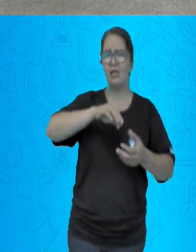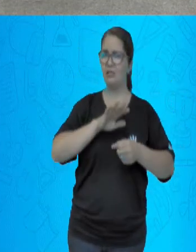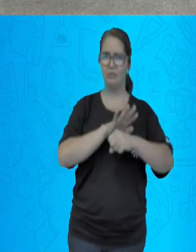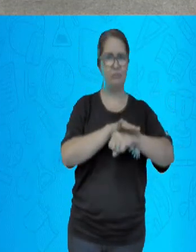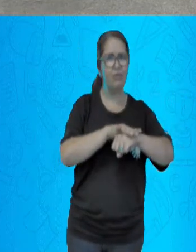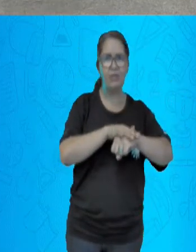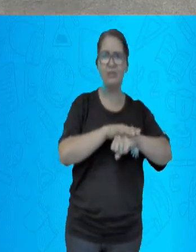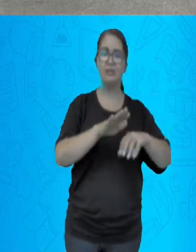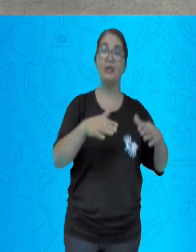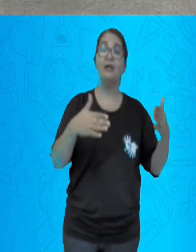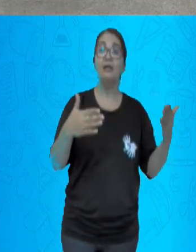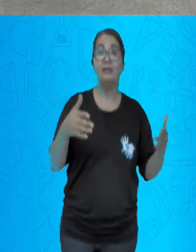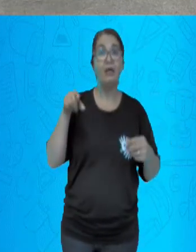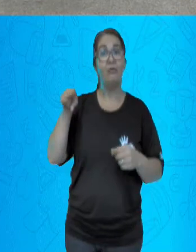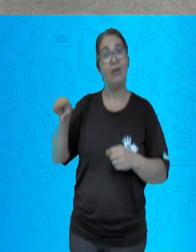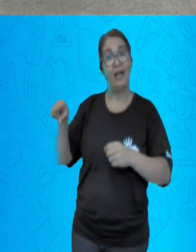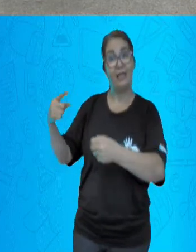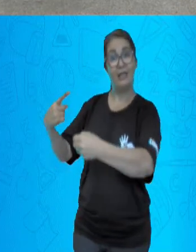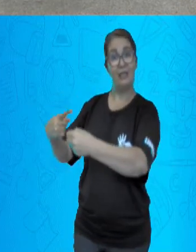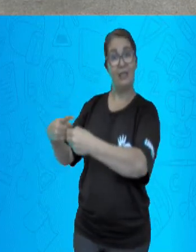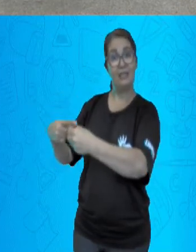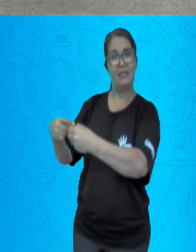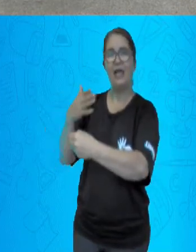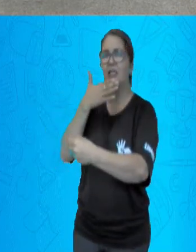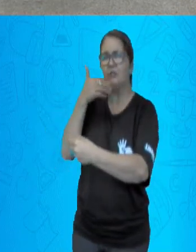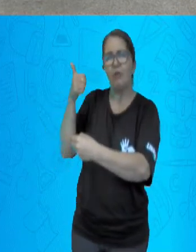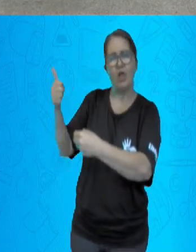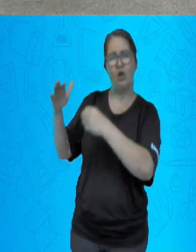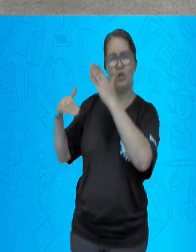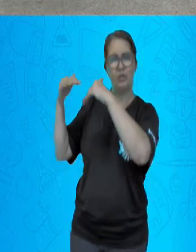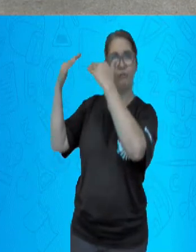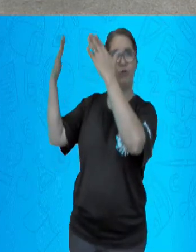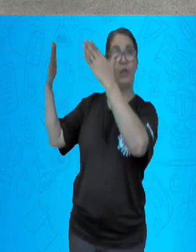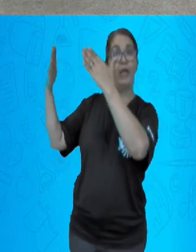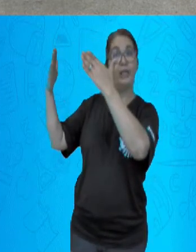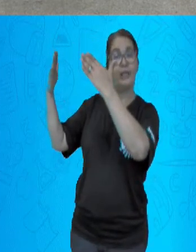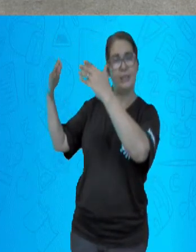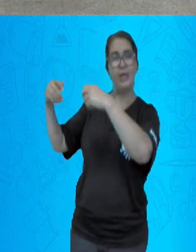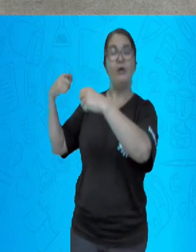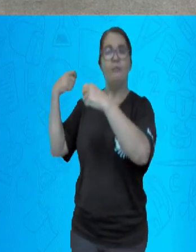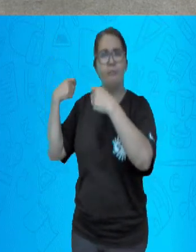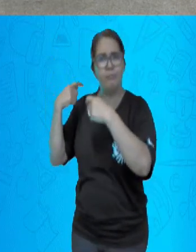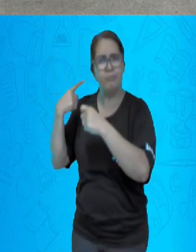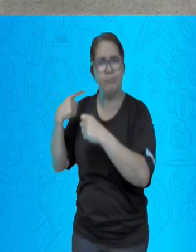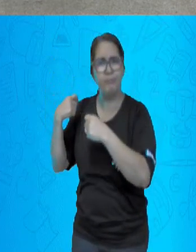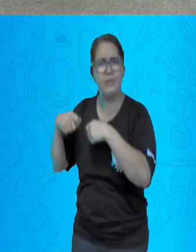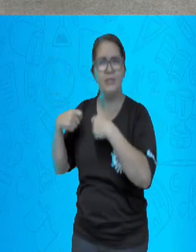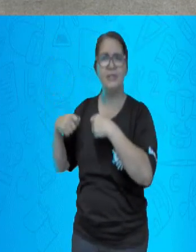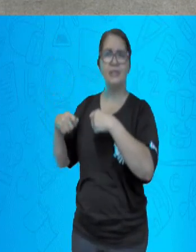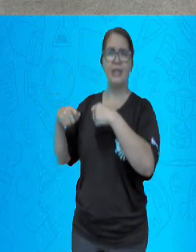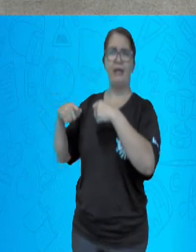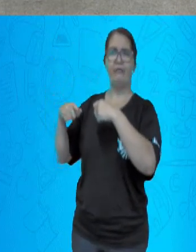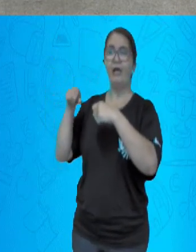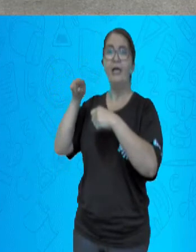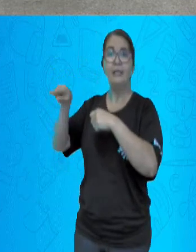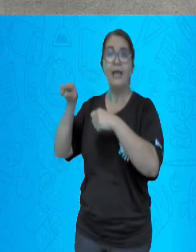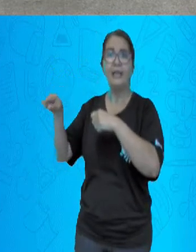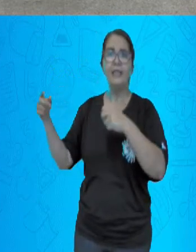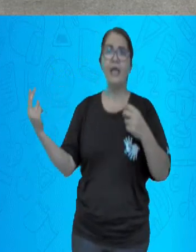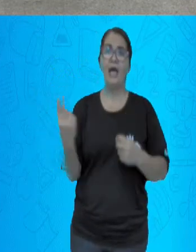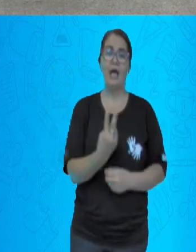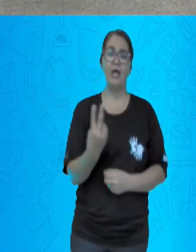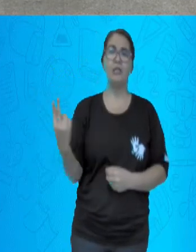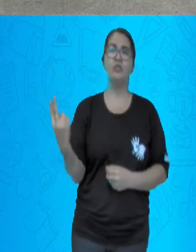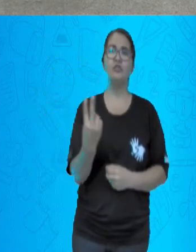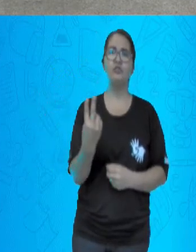largas avenidas, erradicar as doenças, derrubar os cortiços, sobretudo